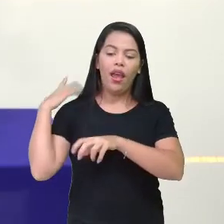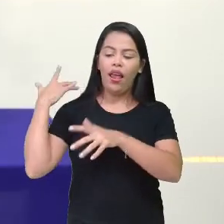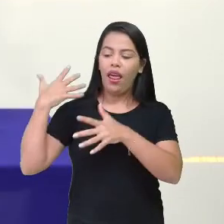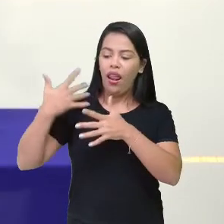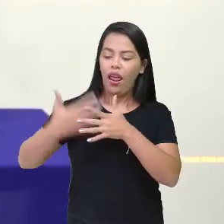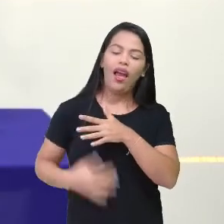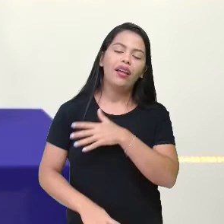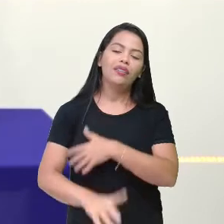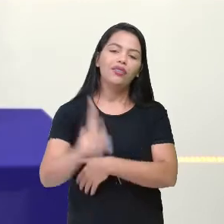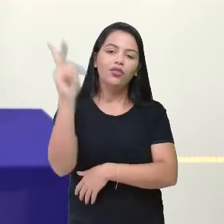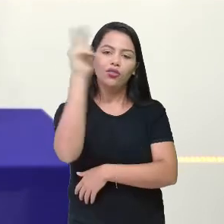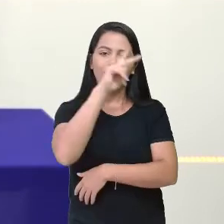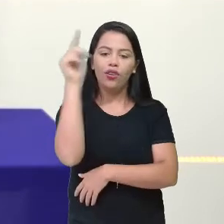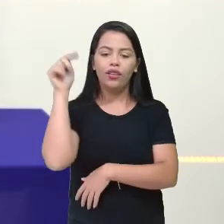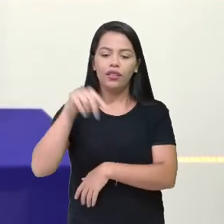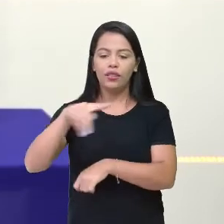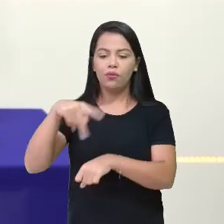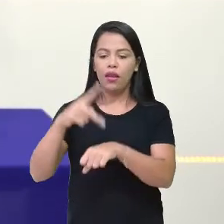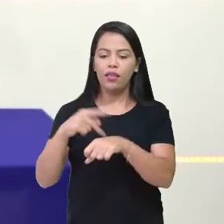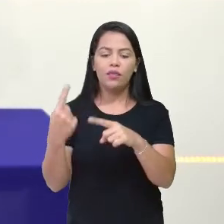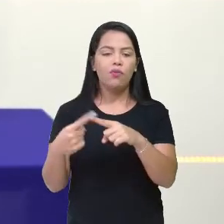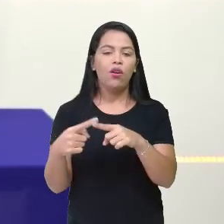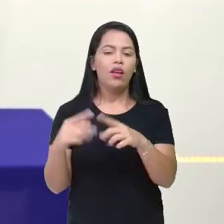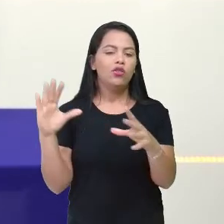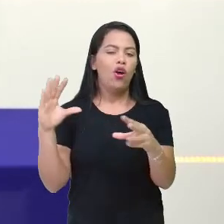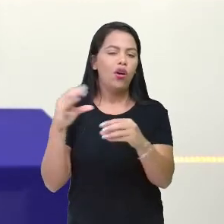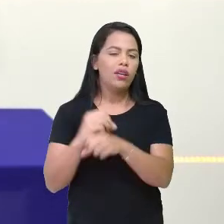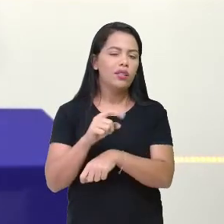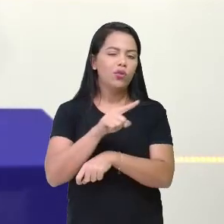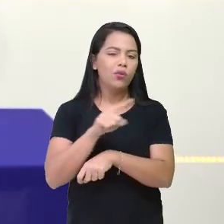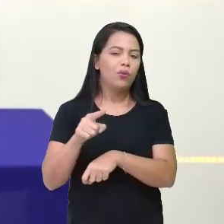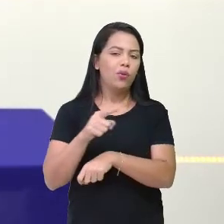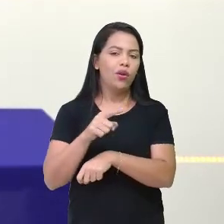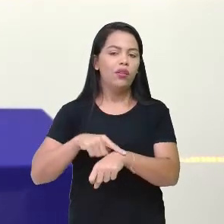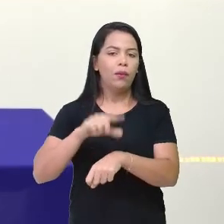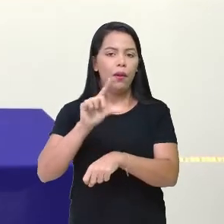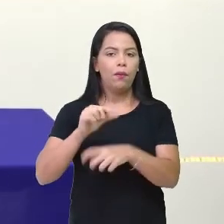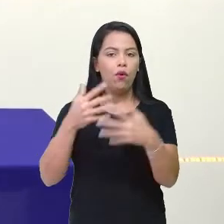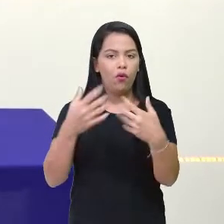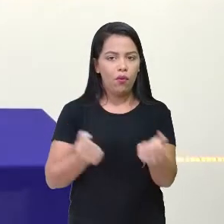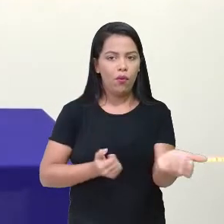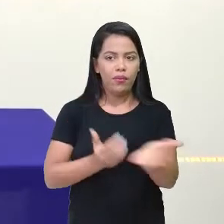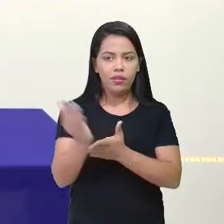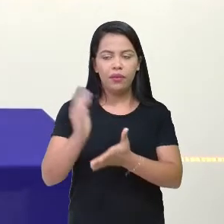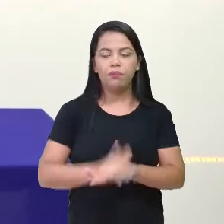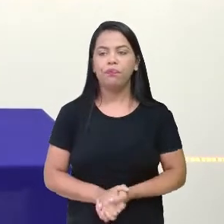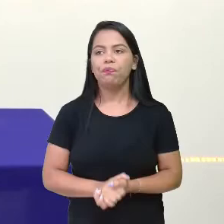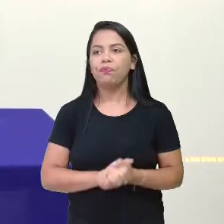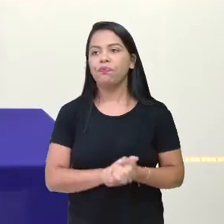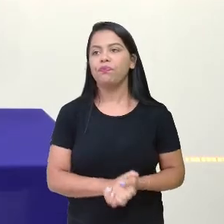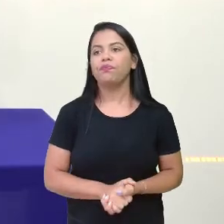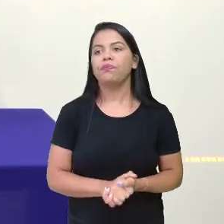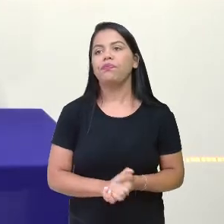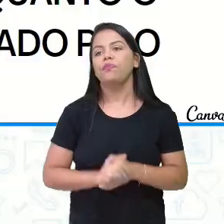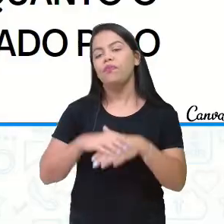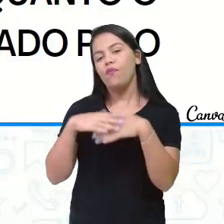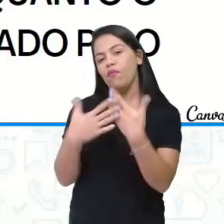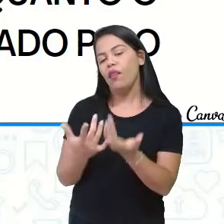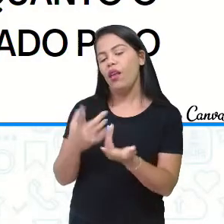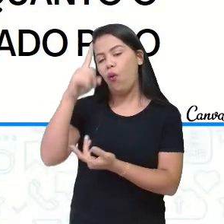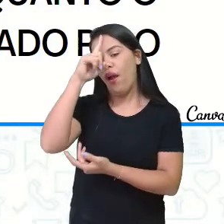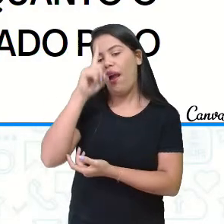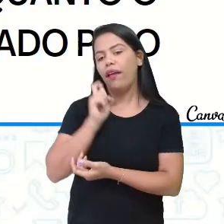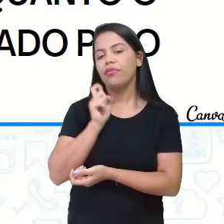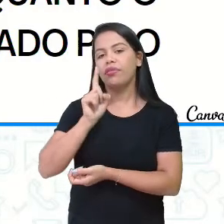resumo, né? Por causa do tempo também que é pouco, mas eu espero que vocês gostem. Vamos simbora para Catar. Começando aqui, o Catar